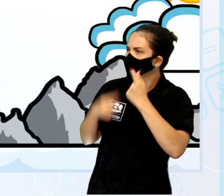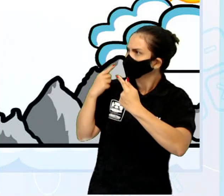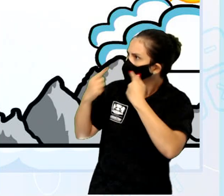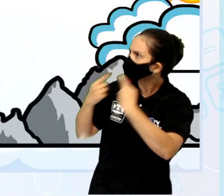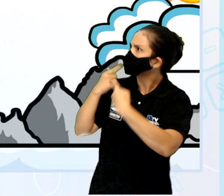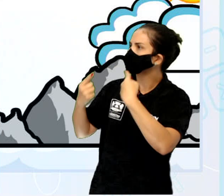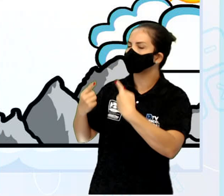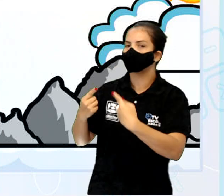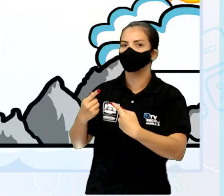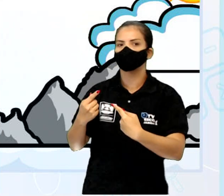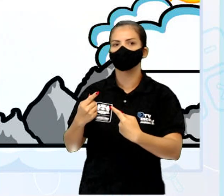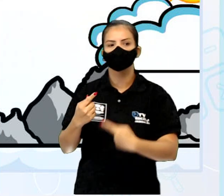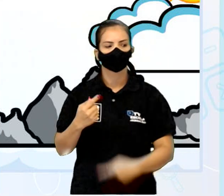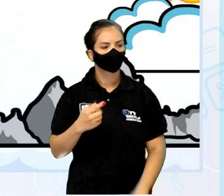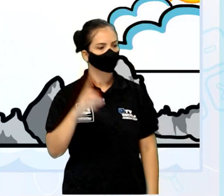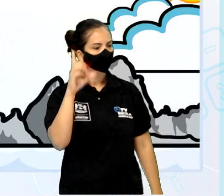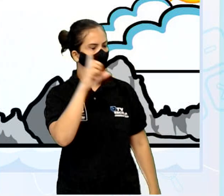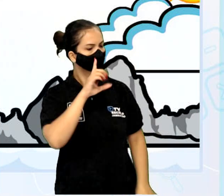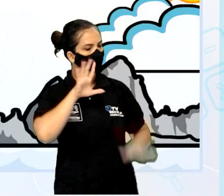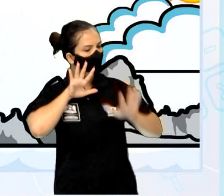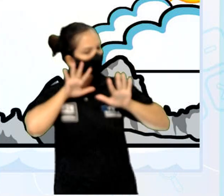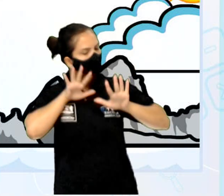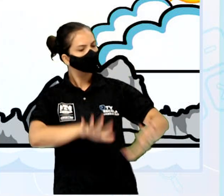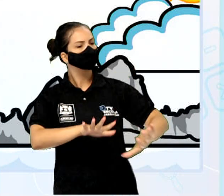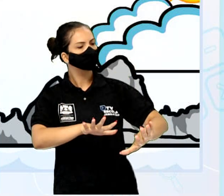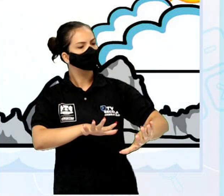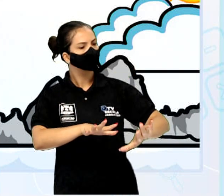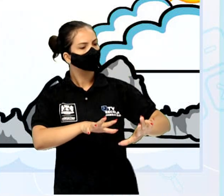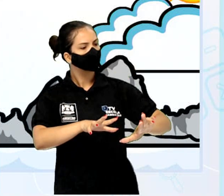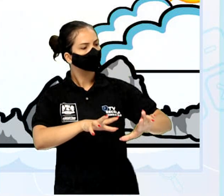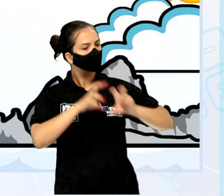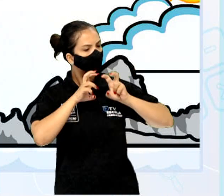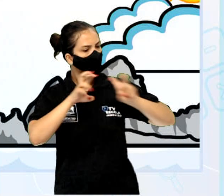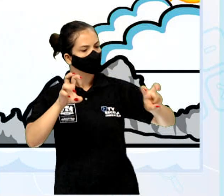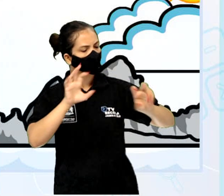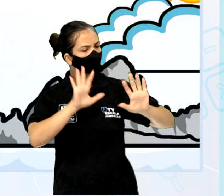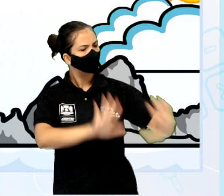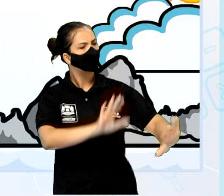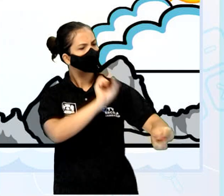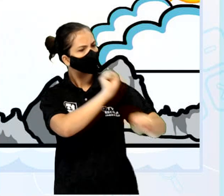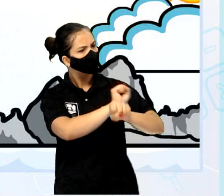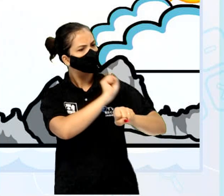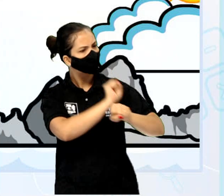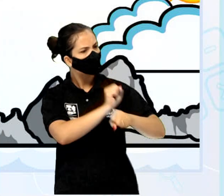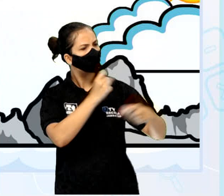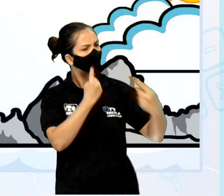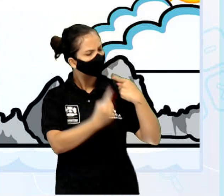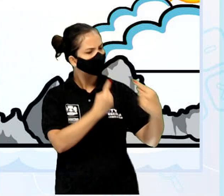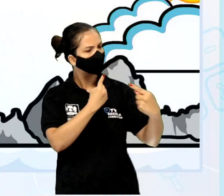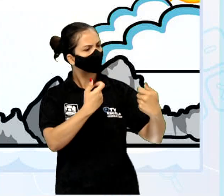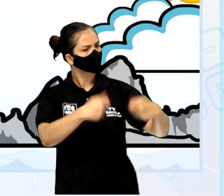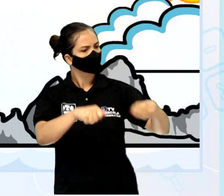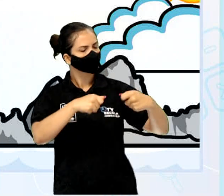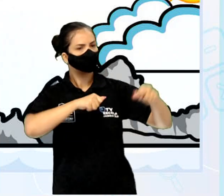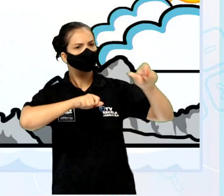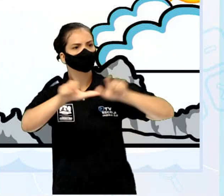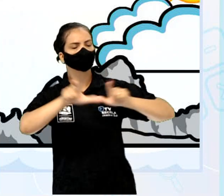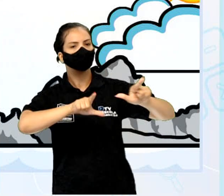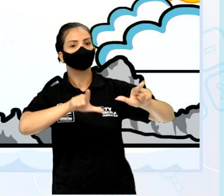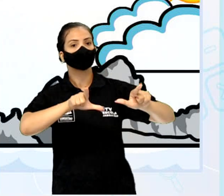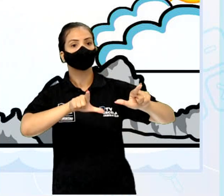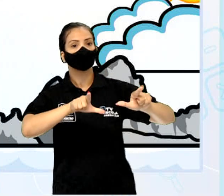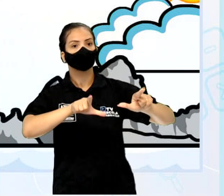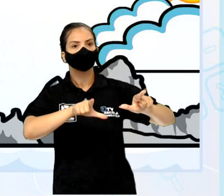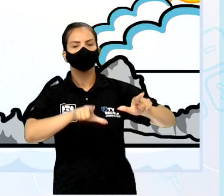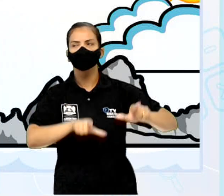Agora já chega, gritaram os deuses. Pare de reclamar, precisamos trabalhar. Mas